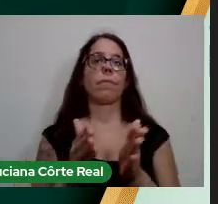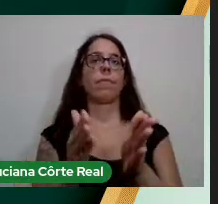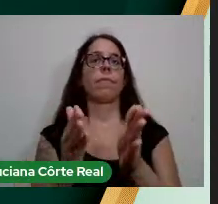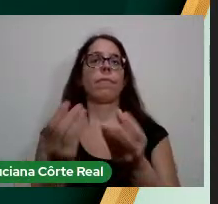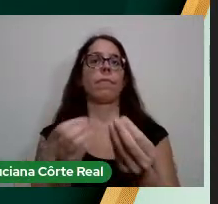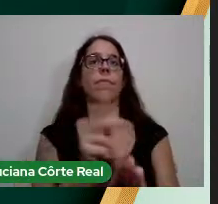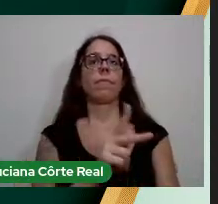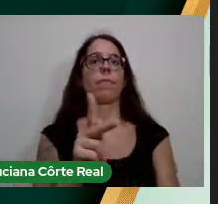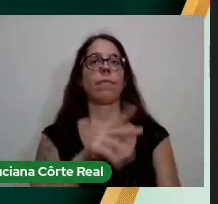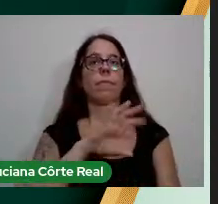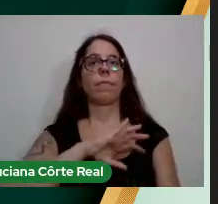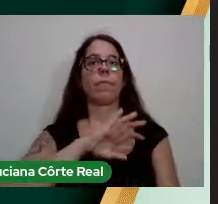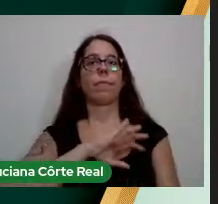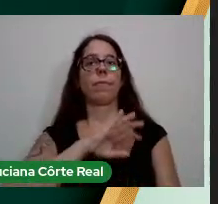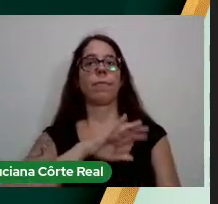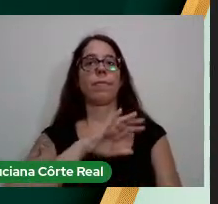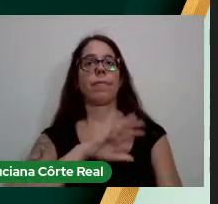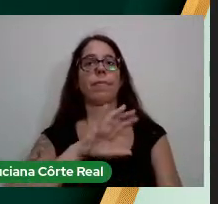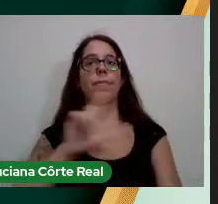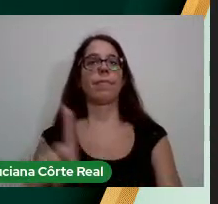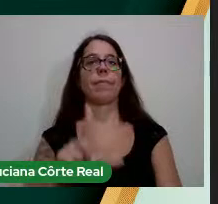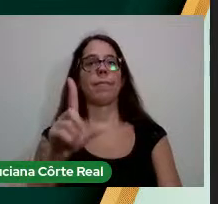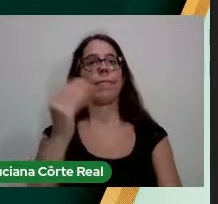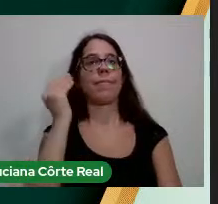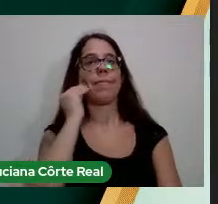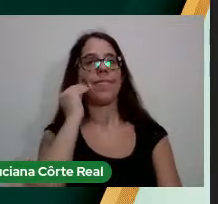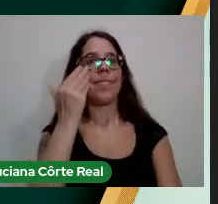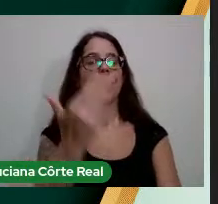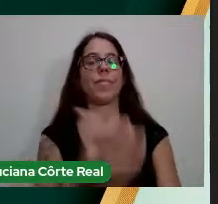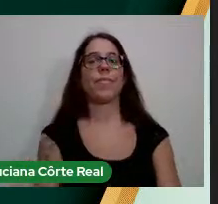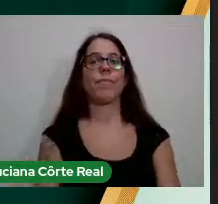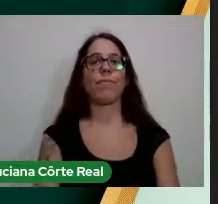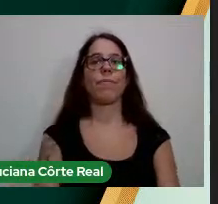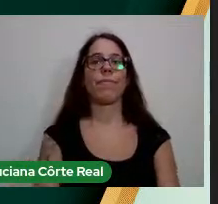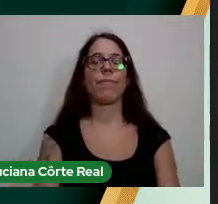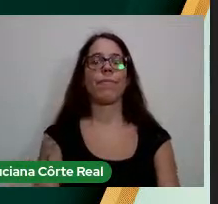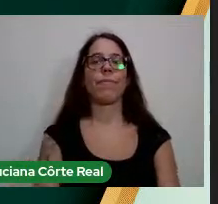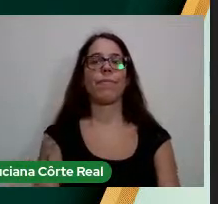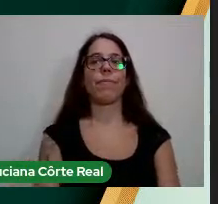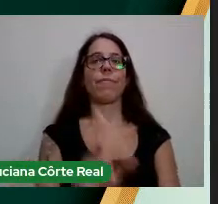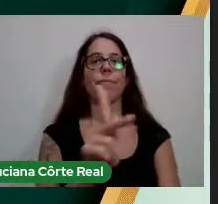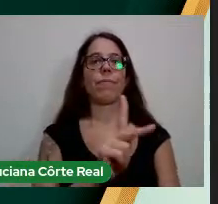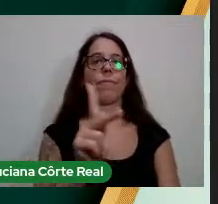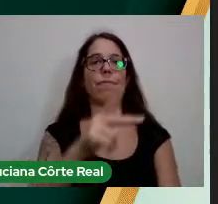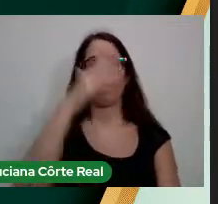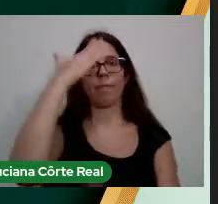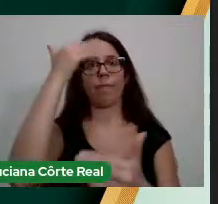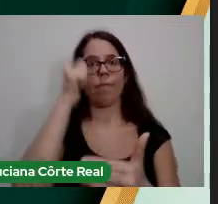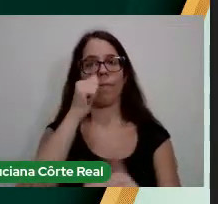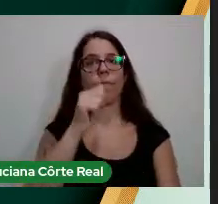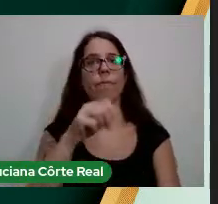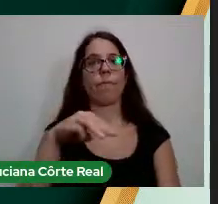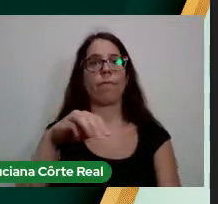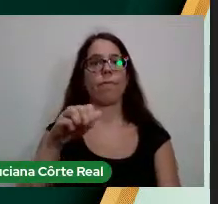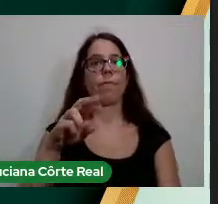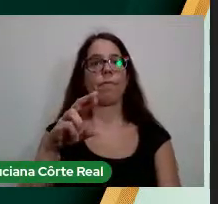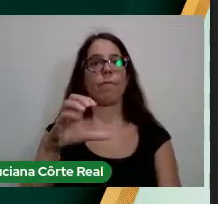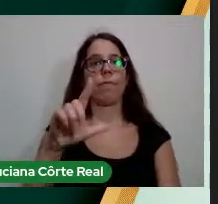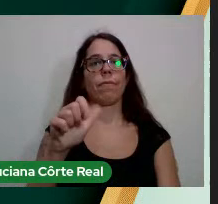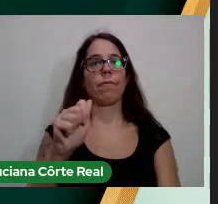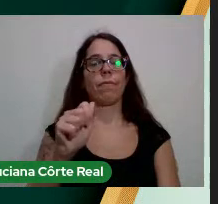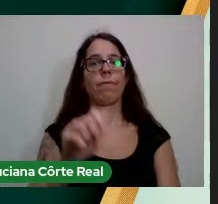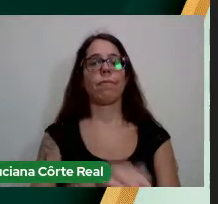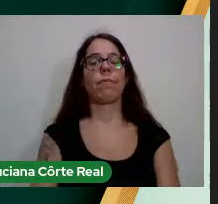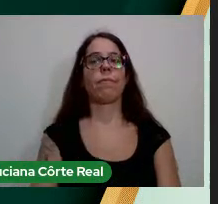professores de português e literatura. Um grande beijo. A professora homenageada, Marcela Wandlund